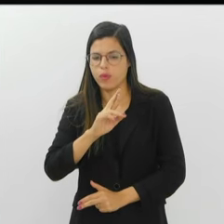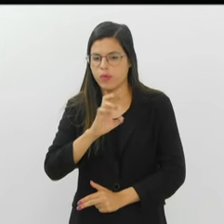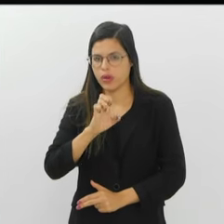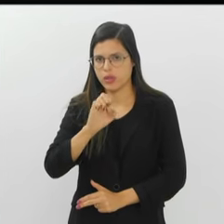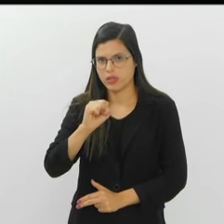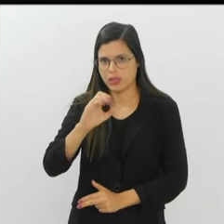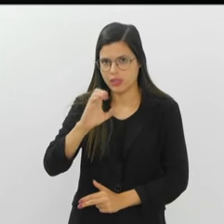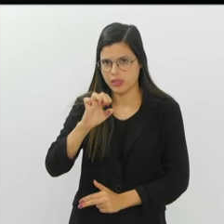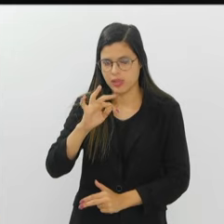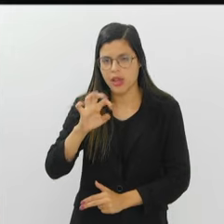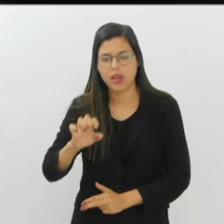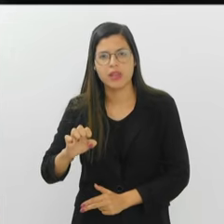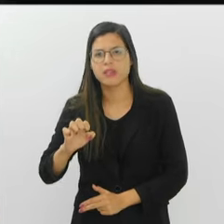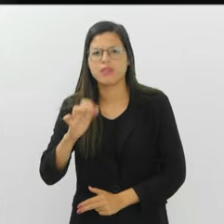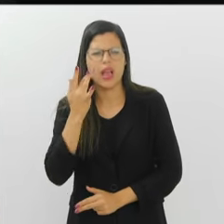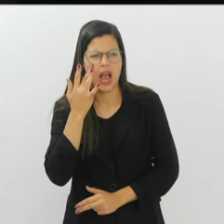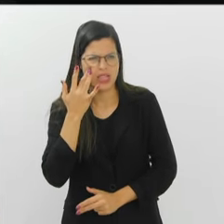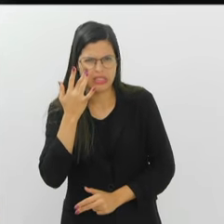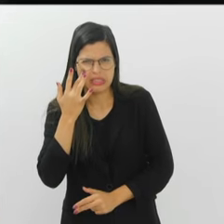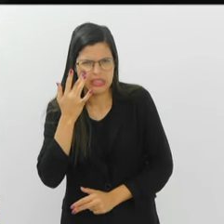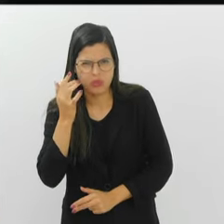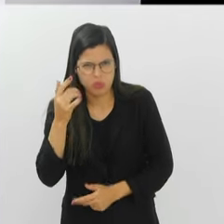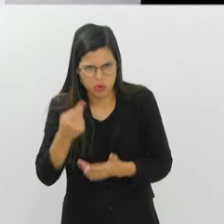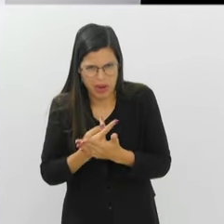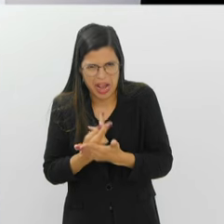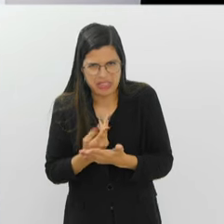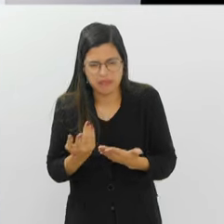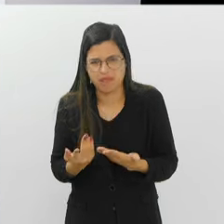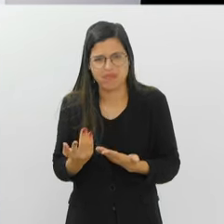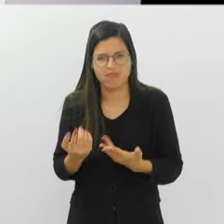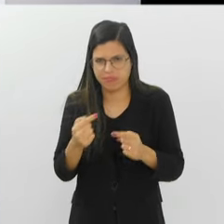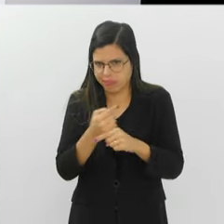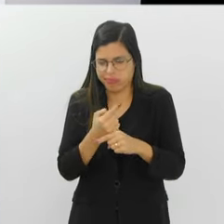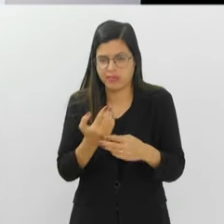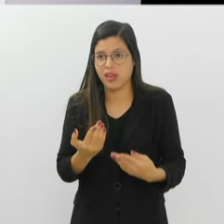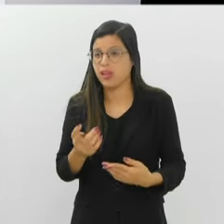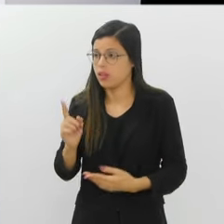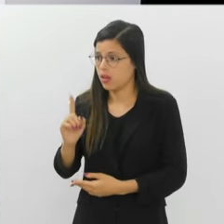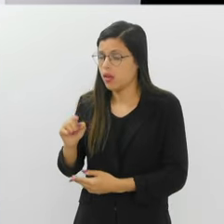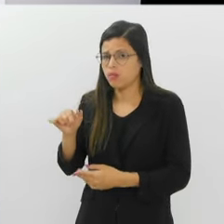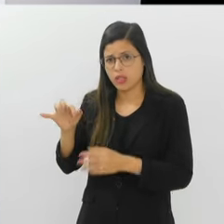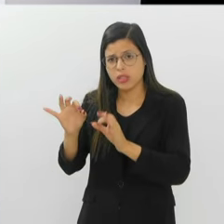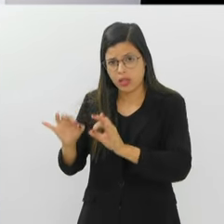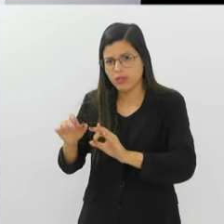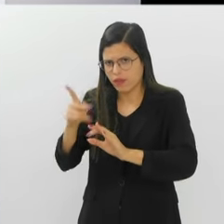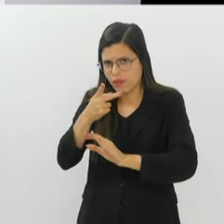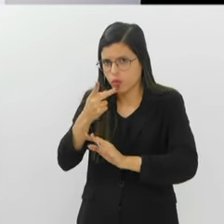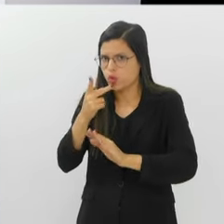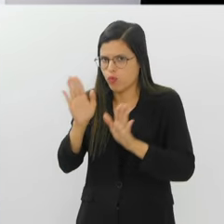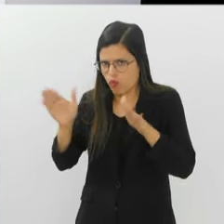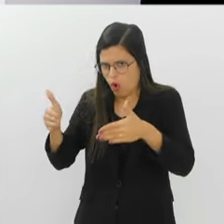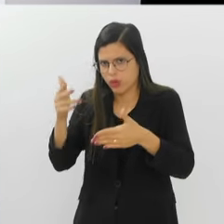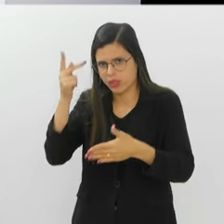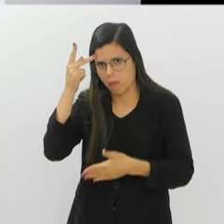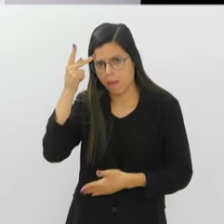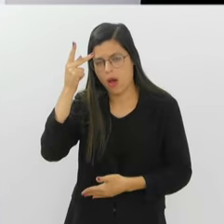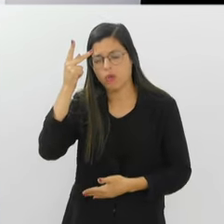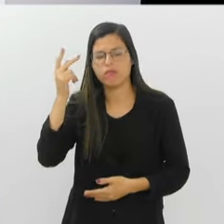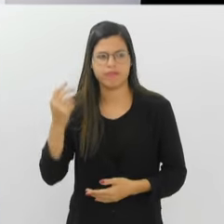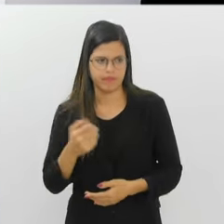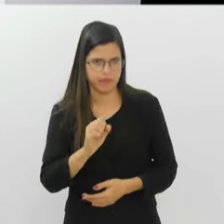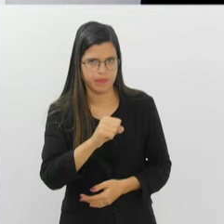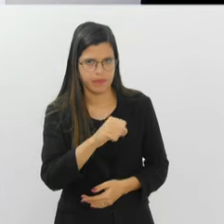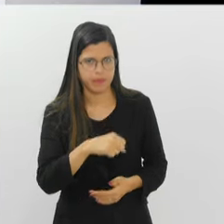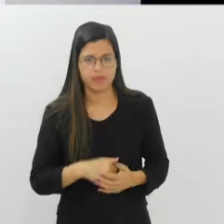Você acha que isso... Eu estou viajando ou não, né? Não, não, eu acho que você está viajando... Isso você está falando de São Paulo, especificamente.